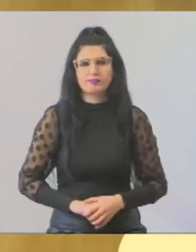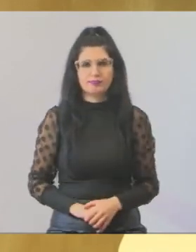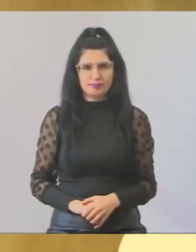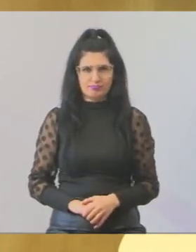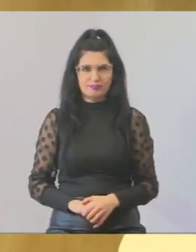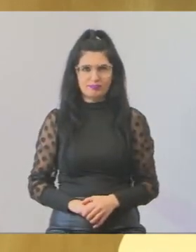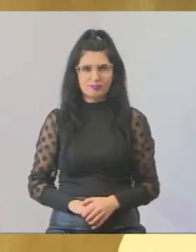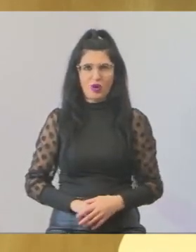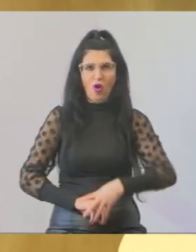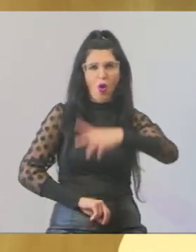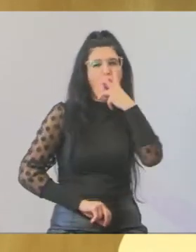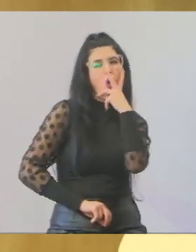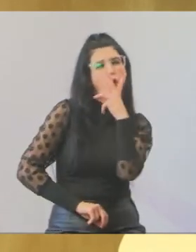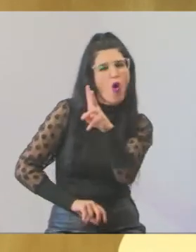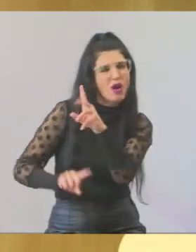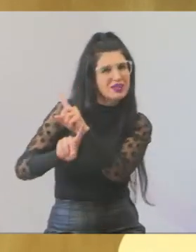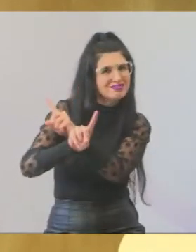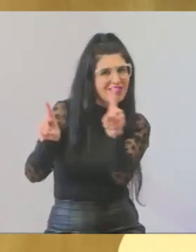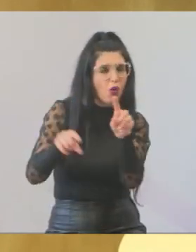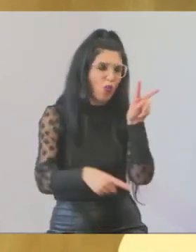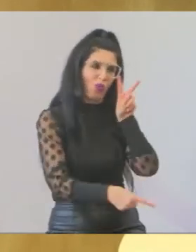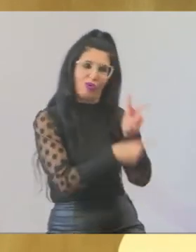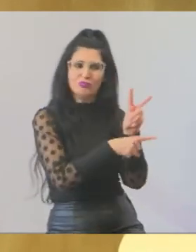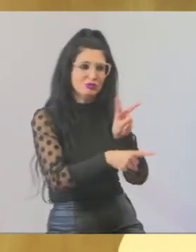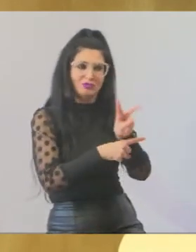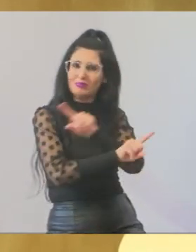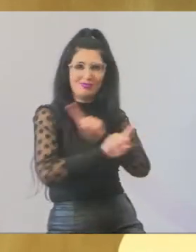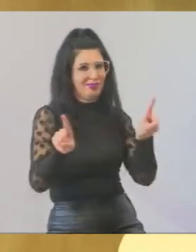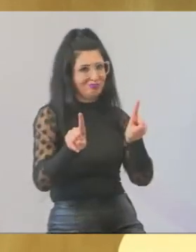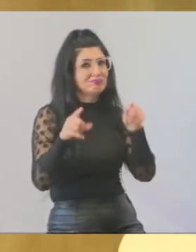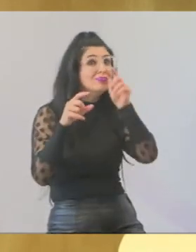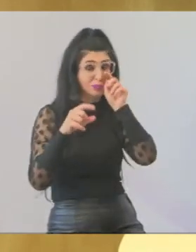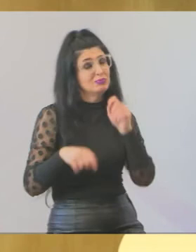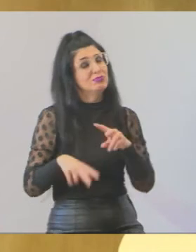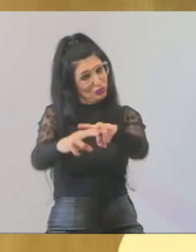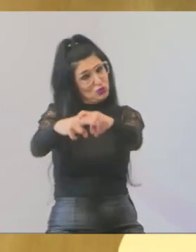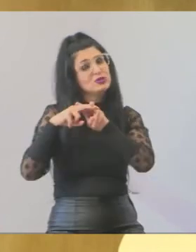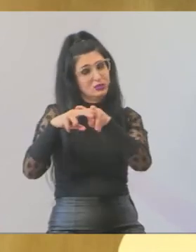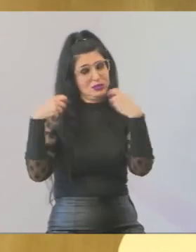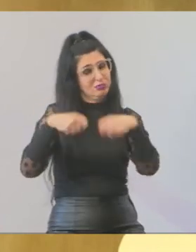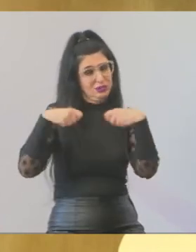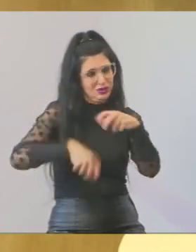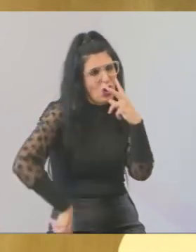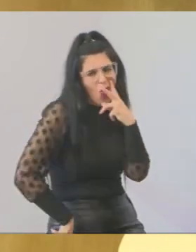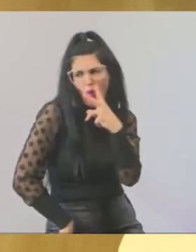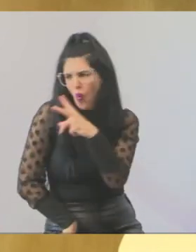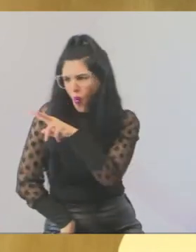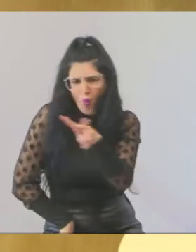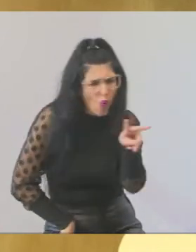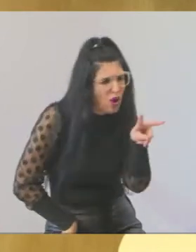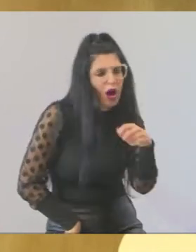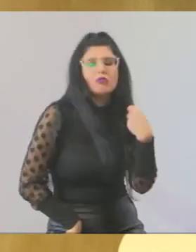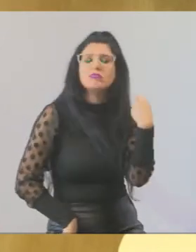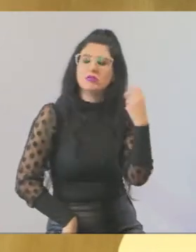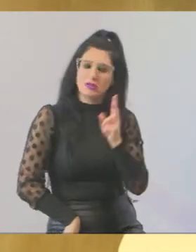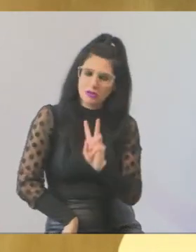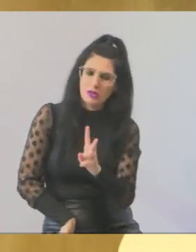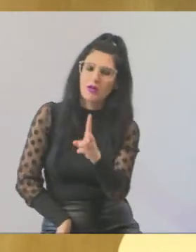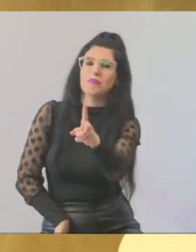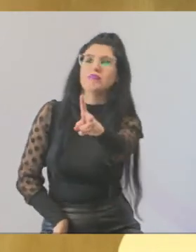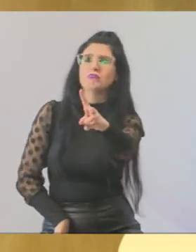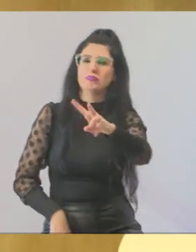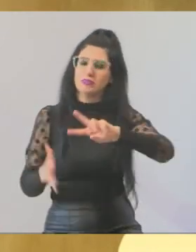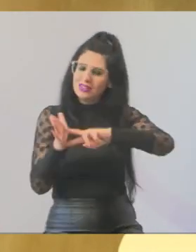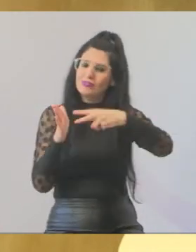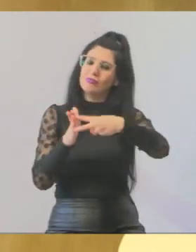fazendo a drenagem, estão fazendo tudo direitinho, e eu falei que não vejo a hora de ser contemplado